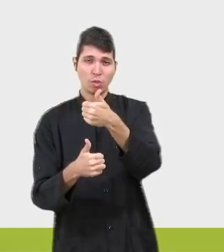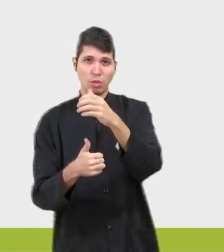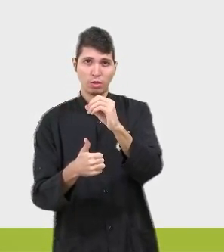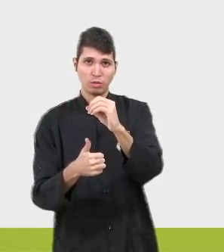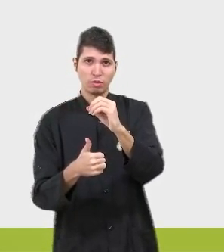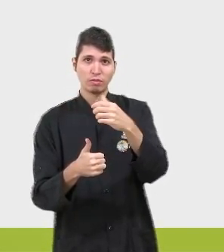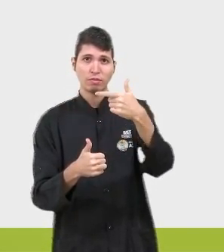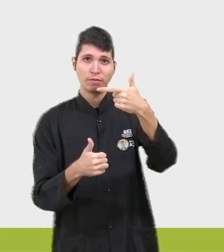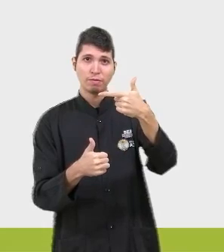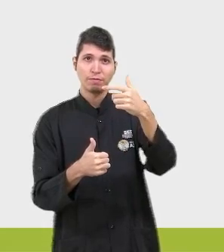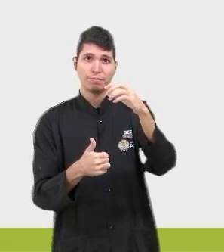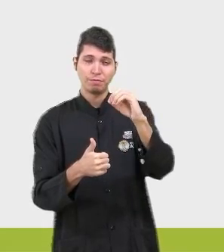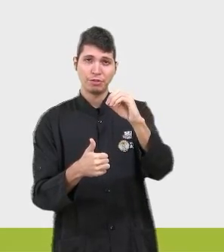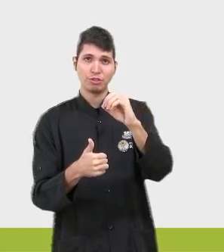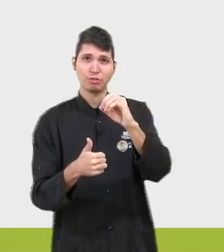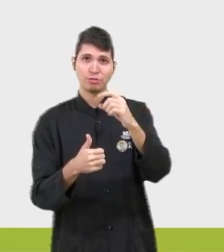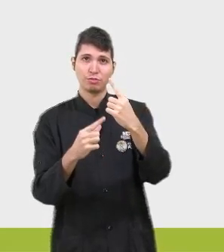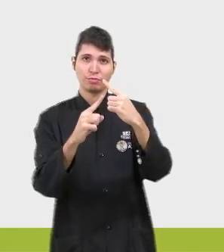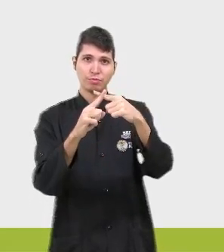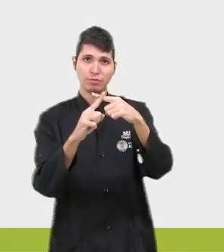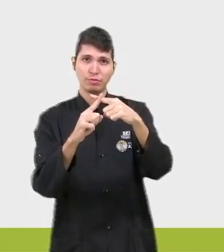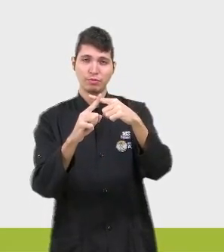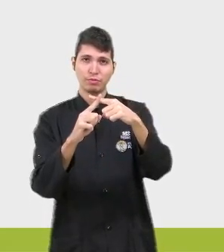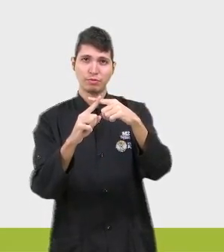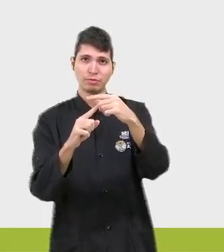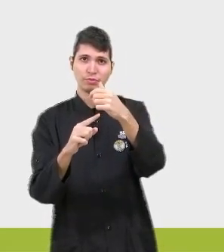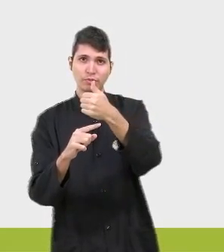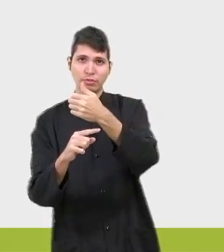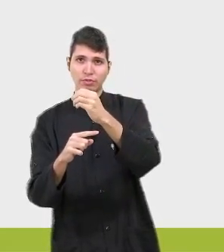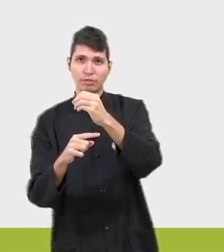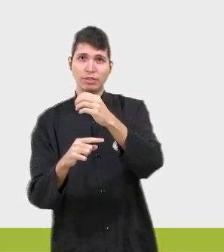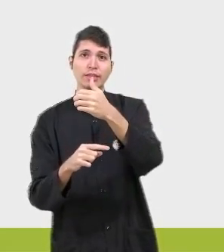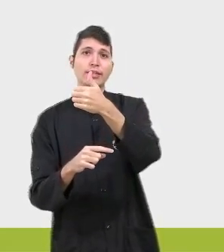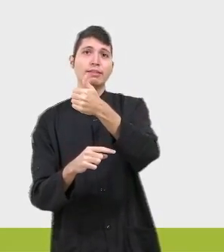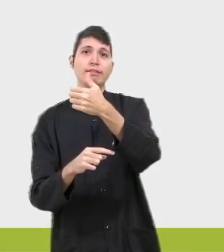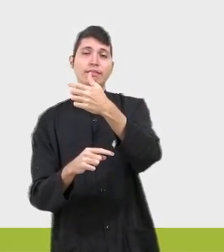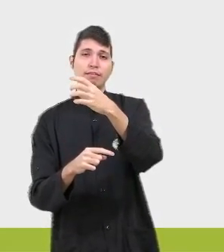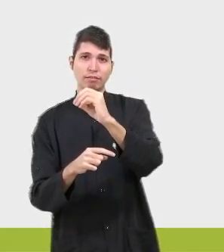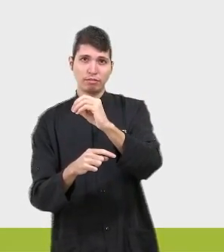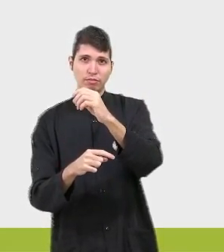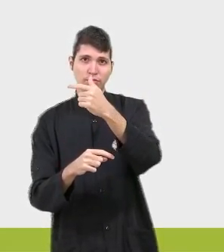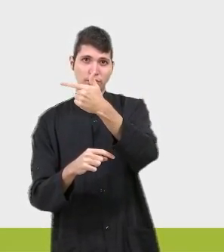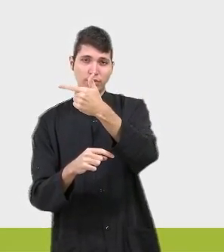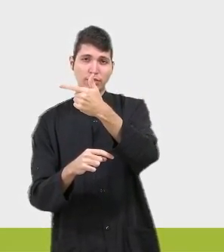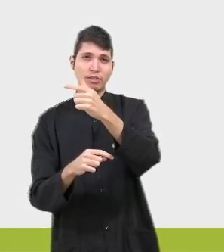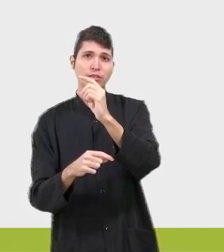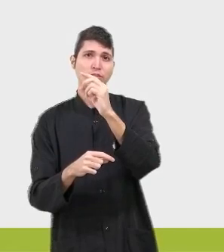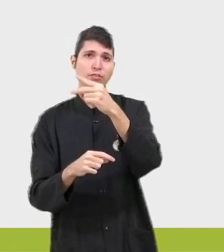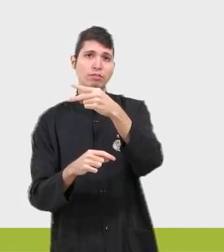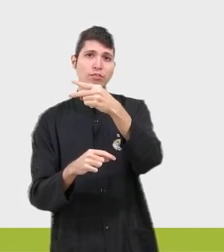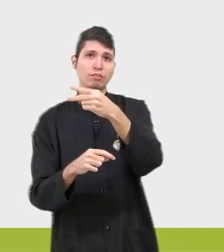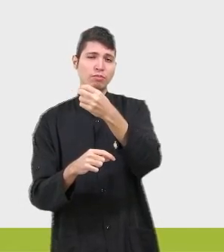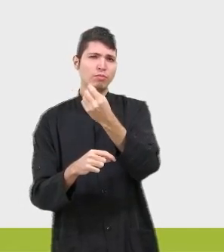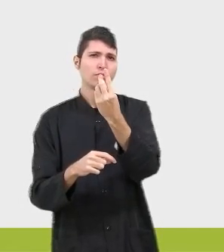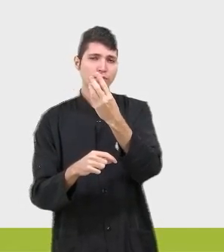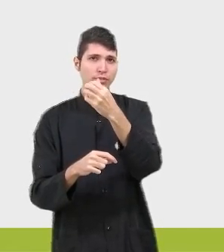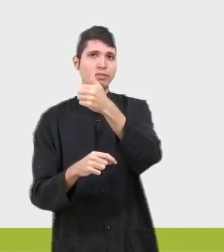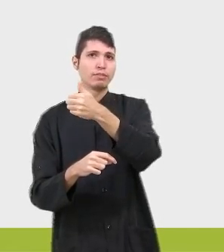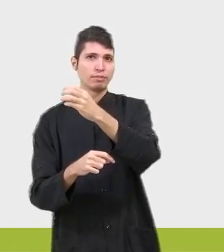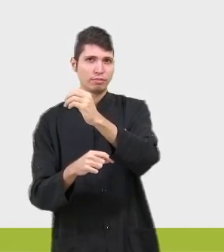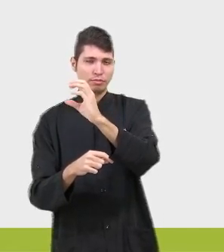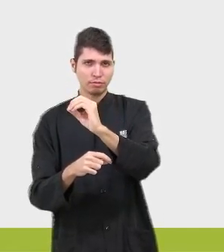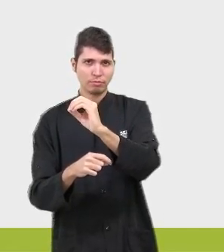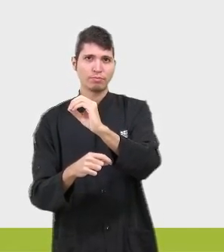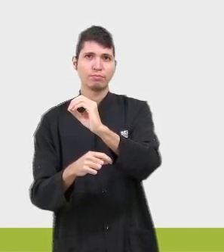vezes 10. 10 ao quadrado dá quanto? Dá 100. Mais com menos dá menos. 20